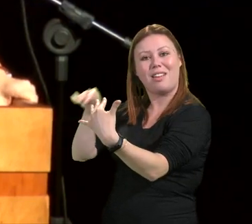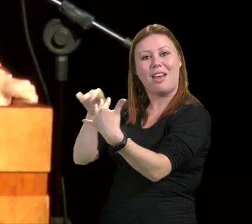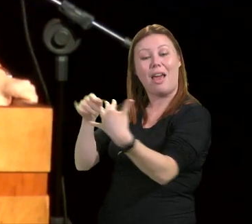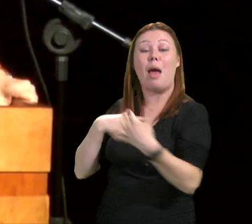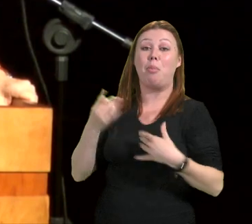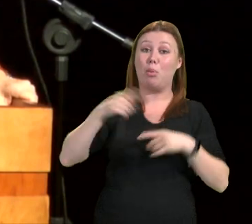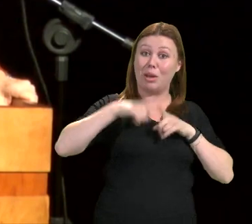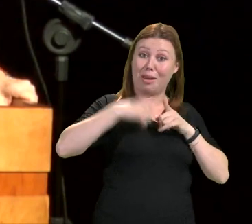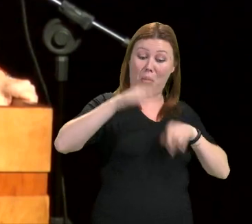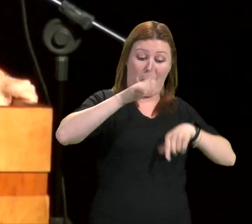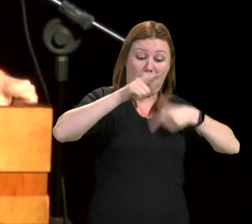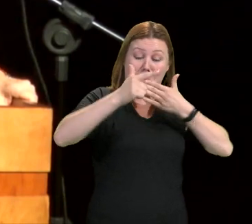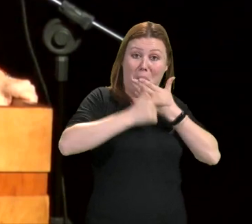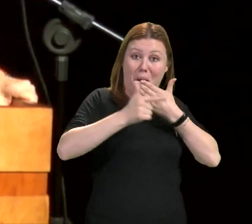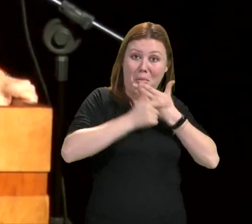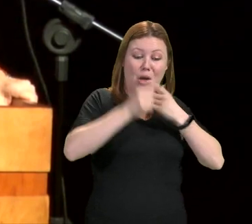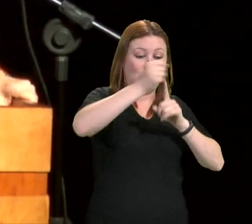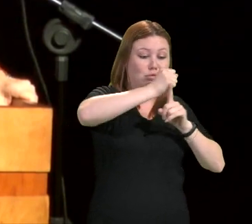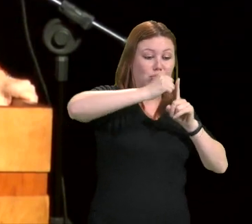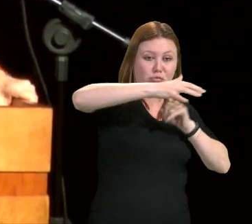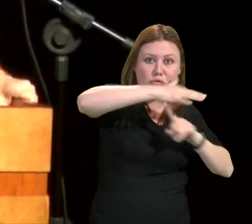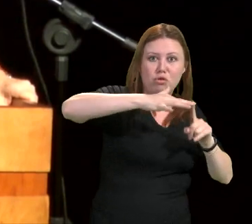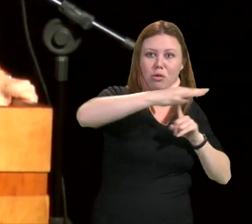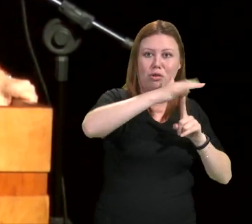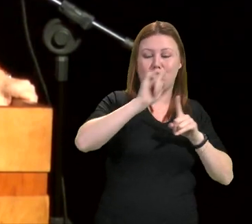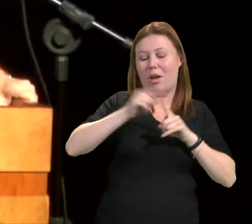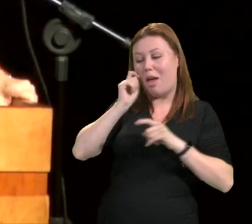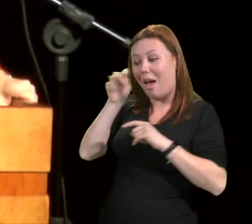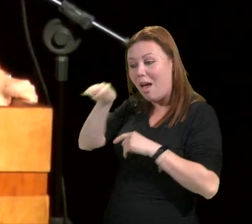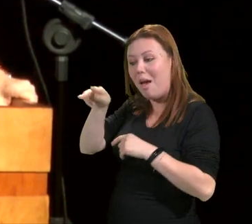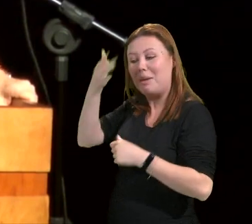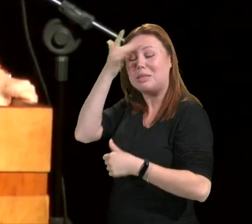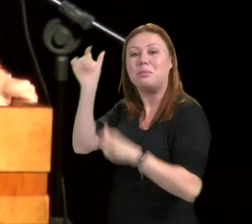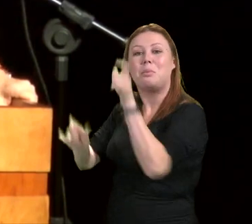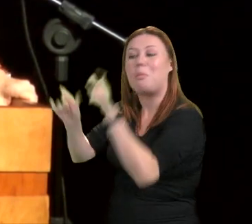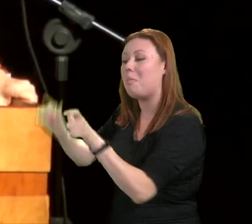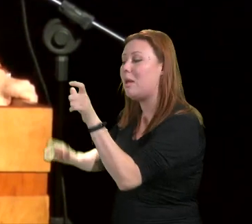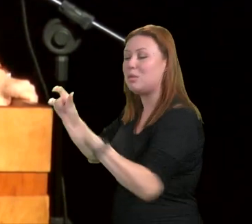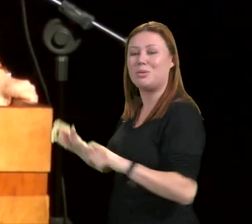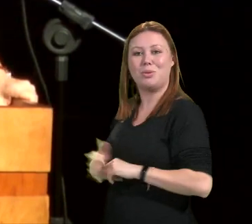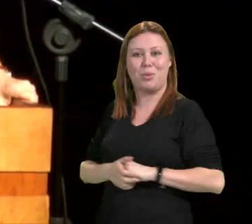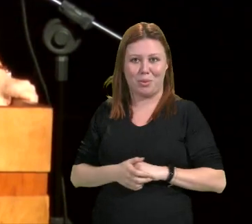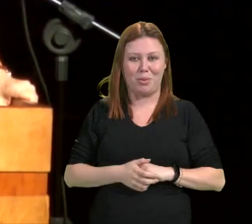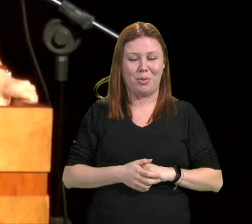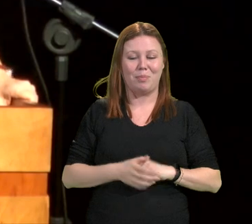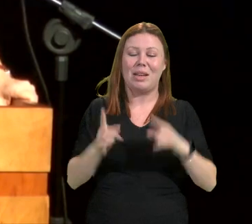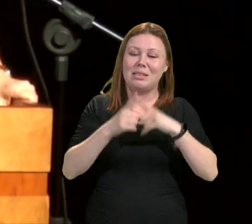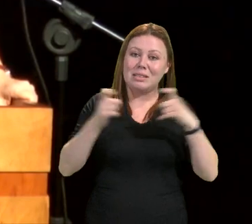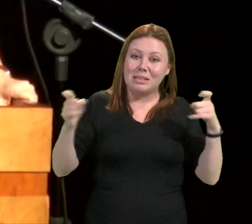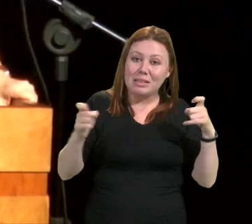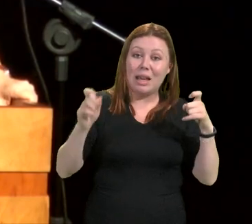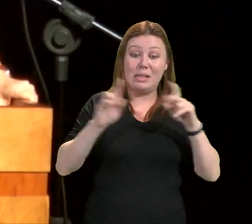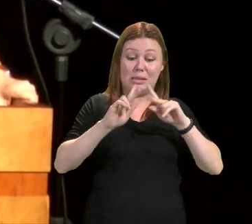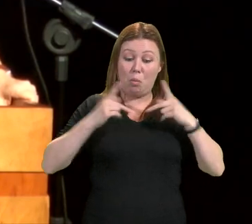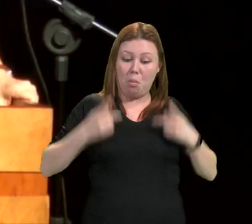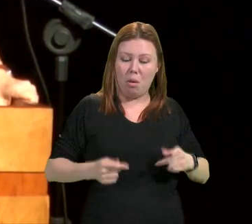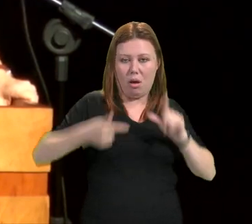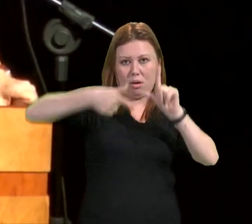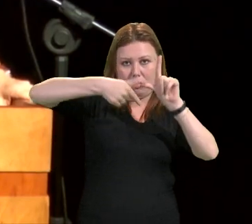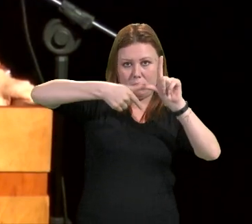plateia, essa sociedade. As ciências humanas aqui, na Universidade Federal do Paraná,